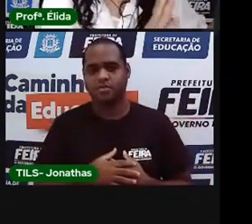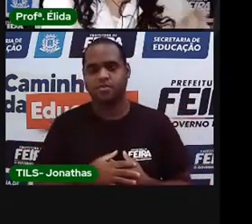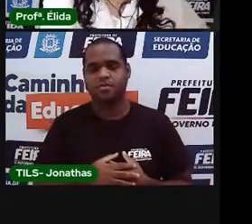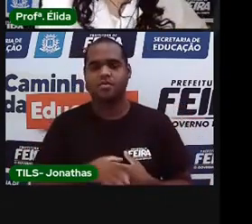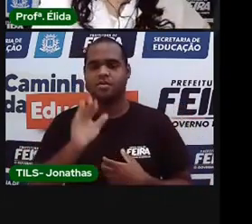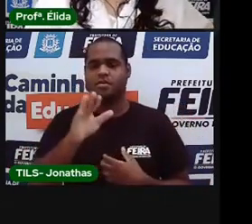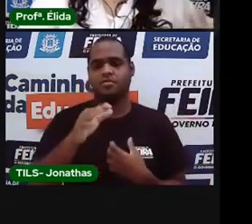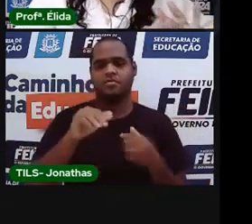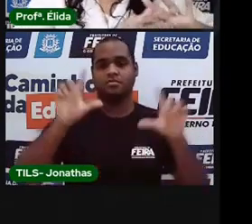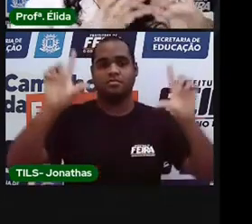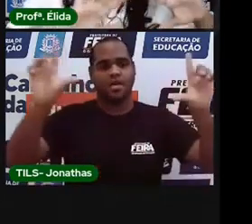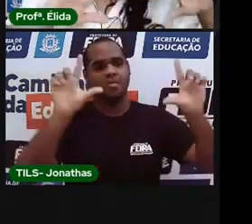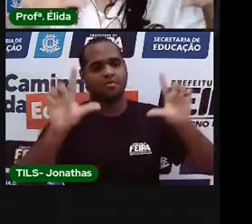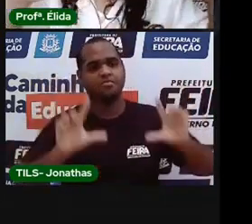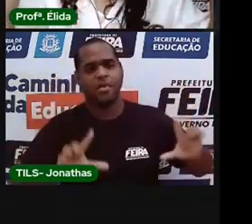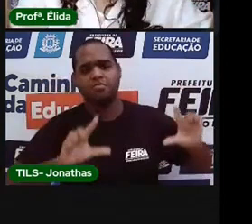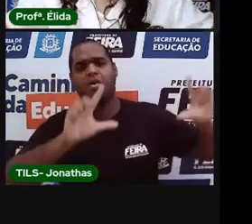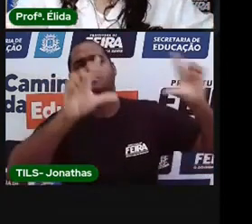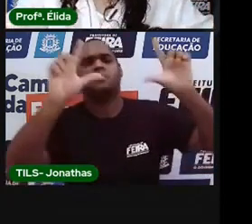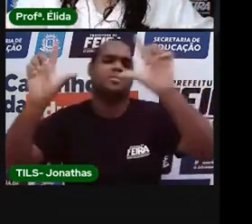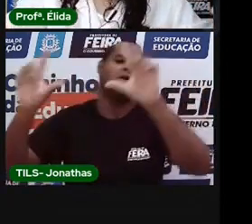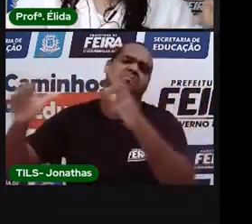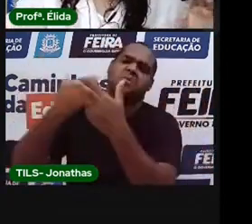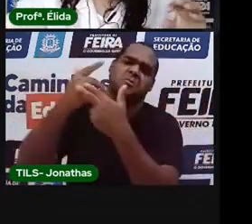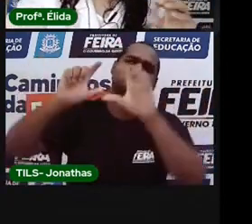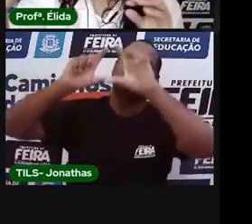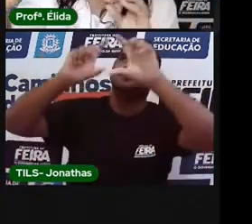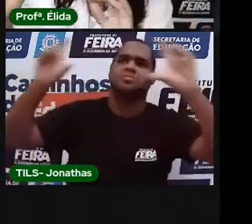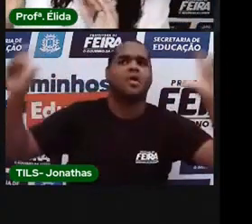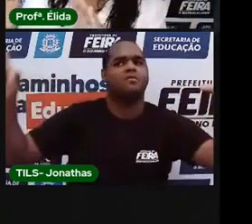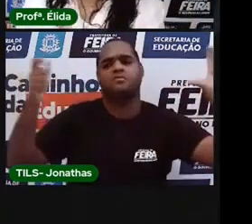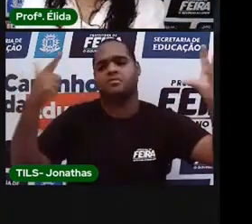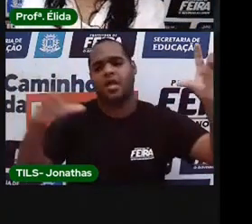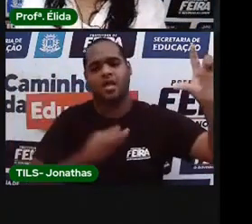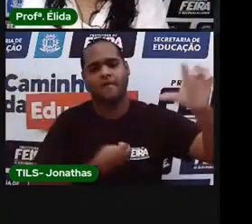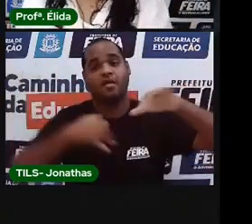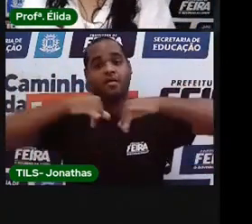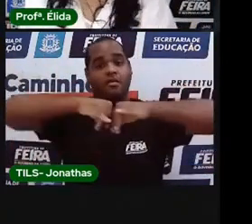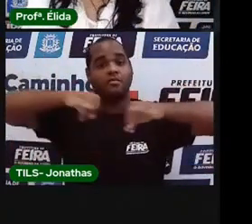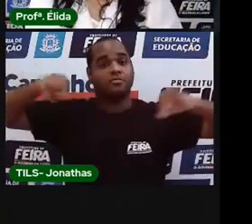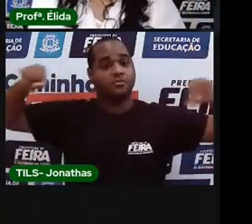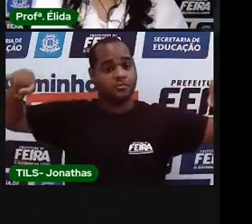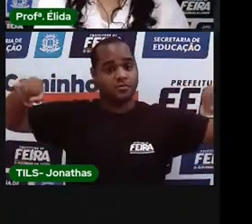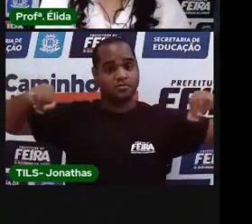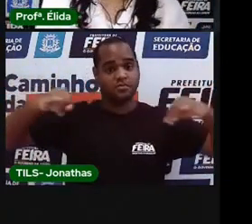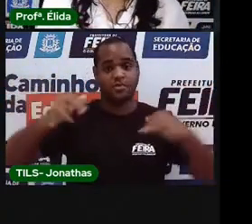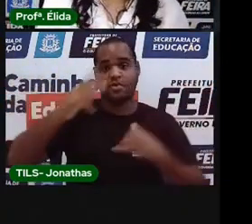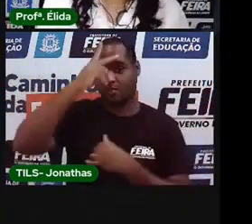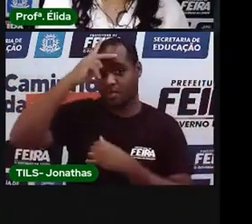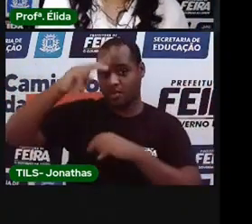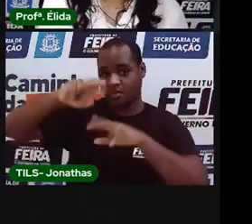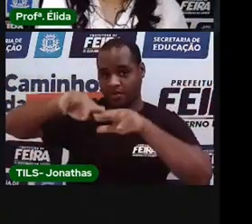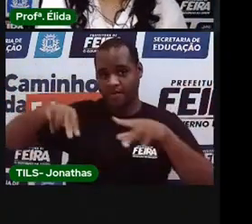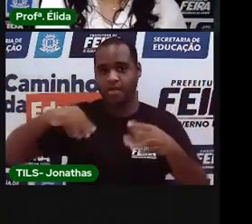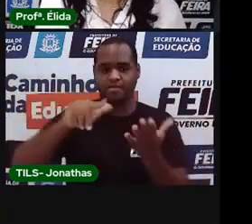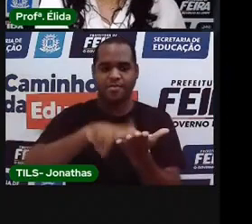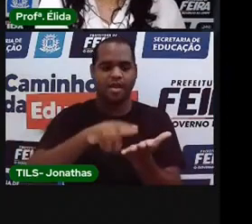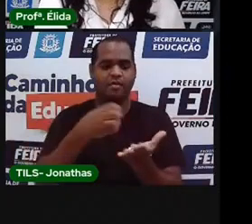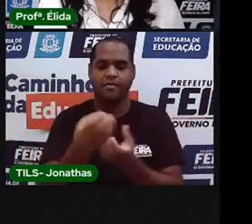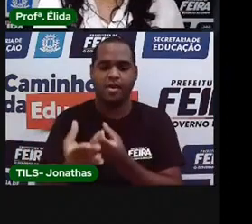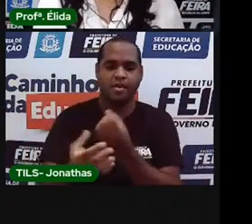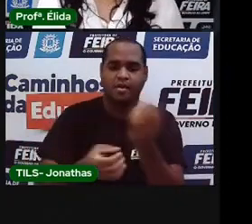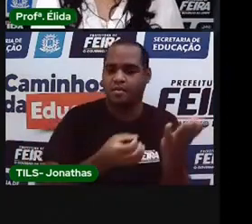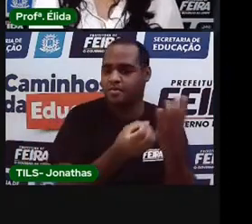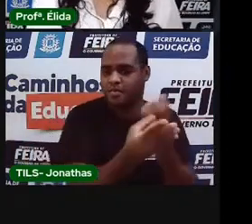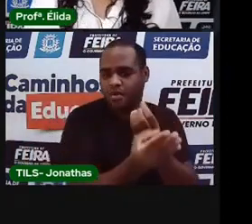cartazes, outdoor, nós vemos anúncios, pessoas distribuindo panfleto na